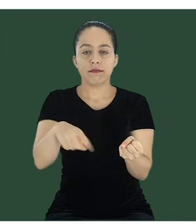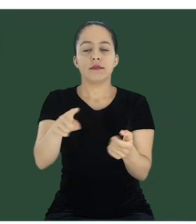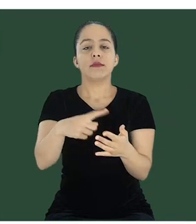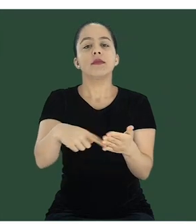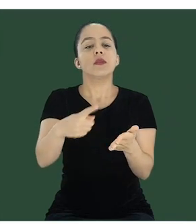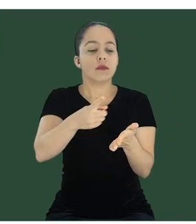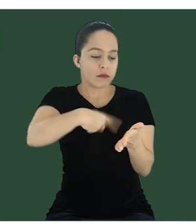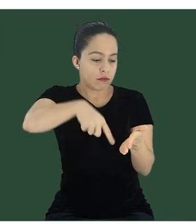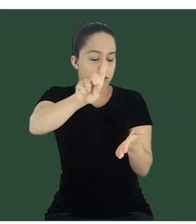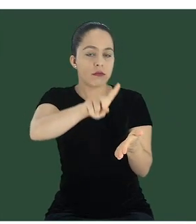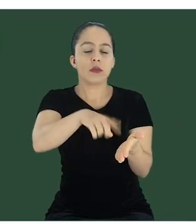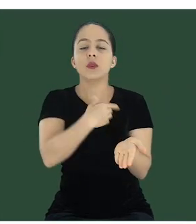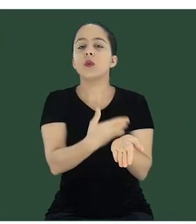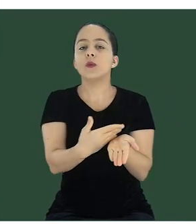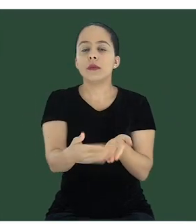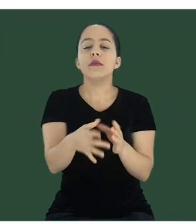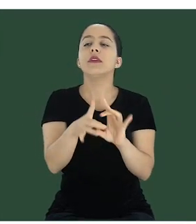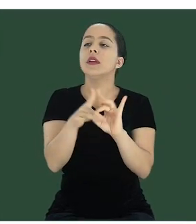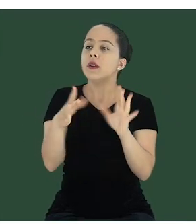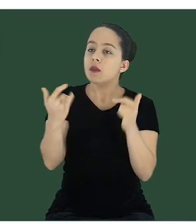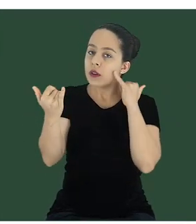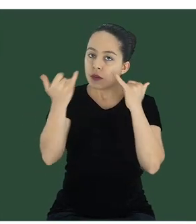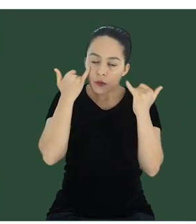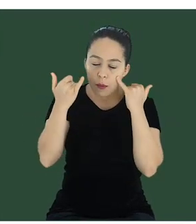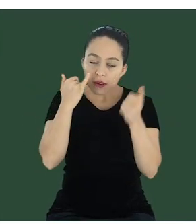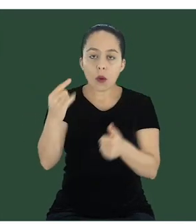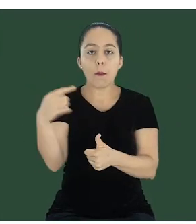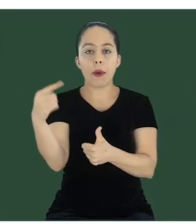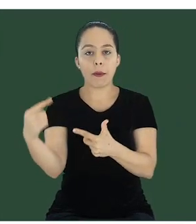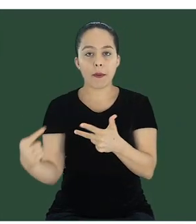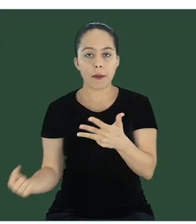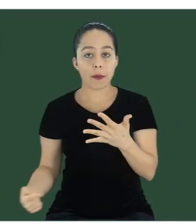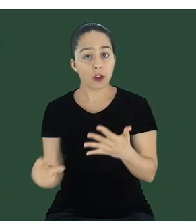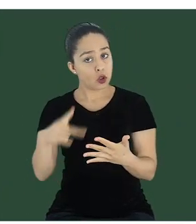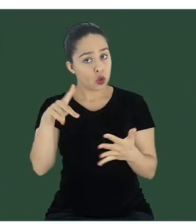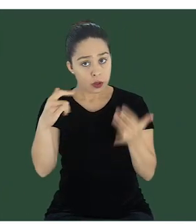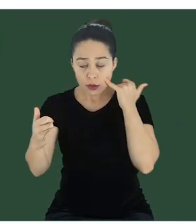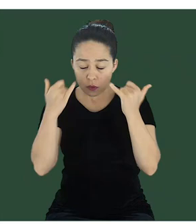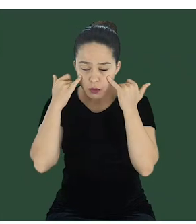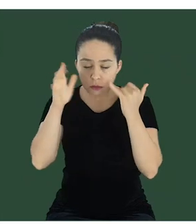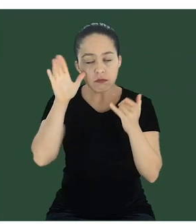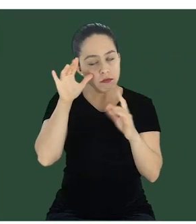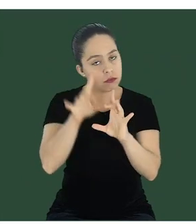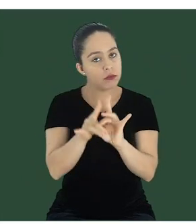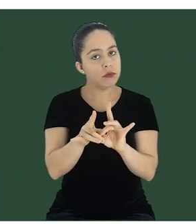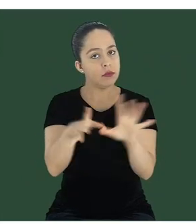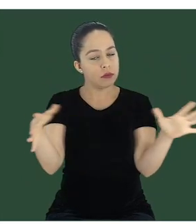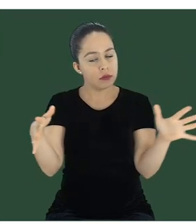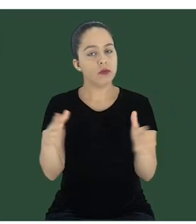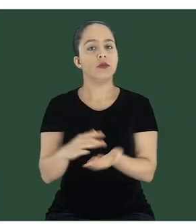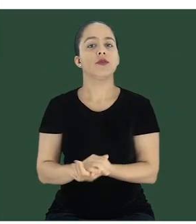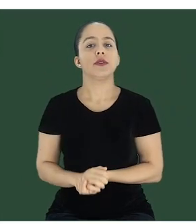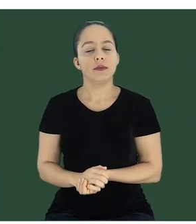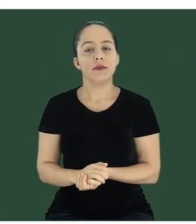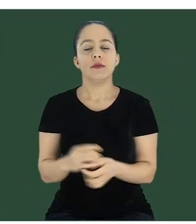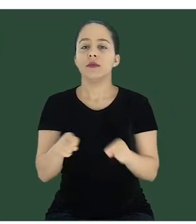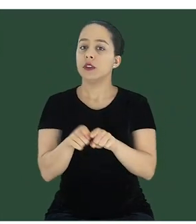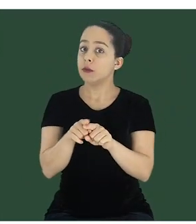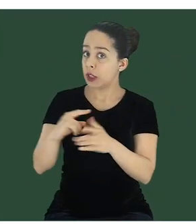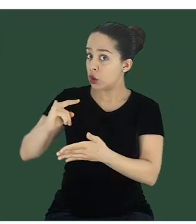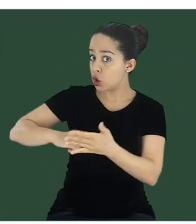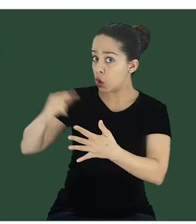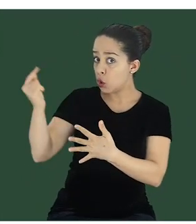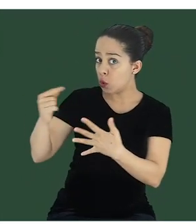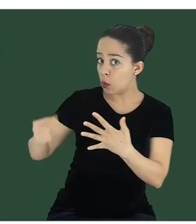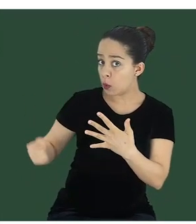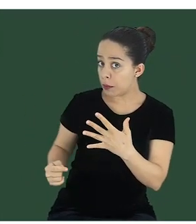conta e como ela funciona. Autorizar o IFSS a repassar as informações listadas abaixo. Confirmar